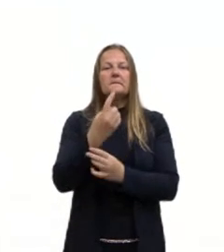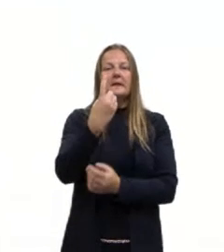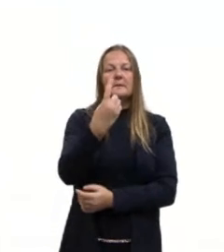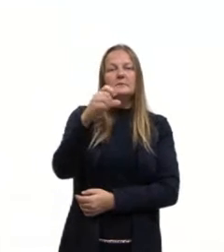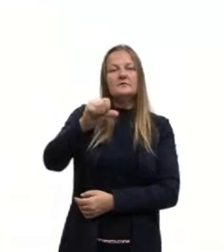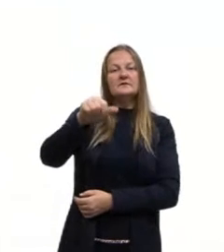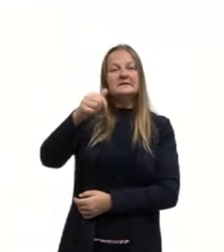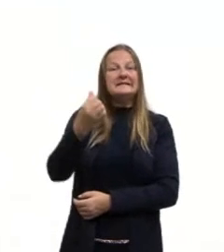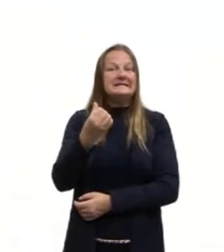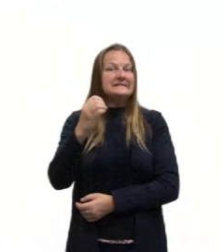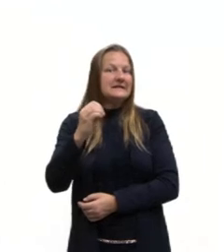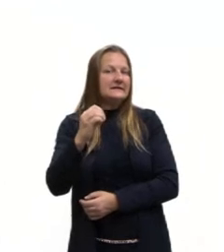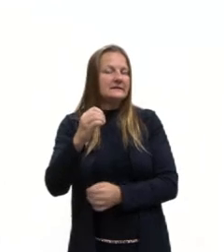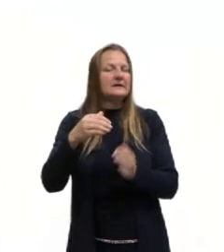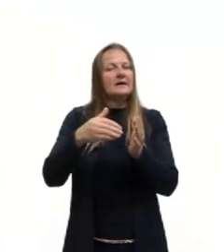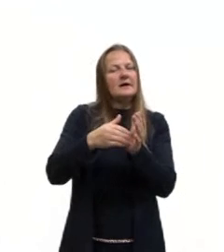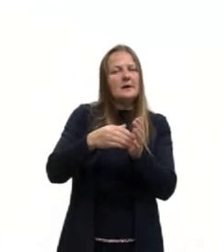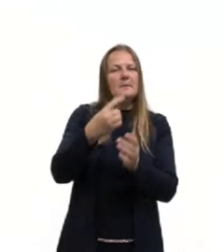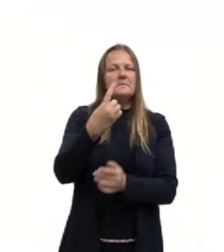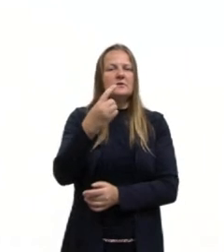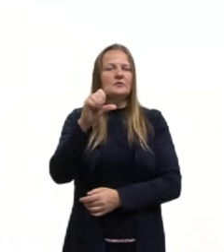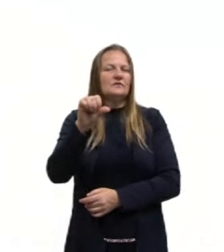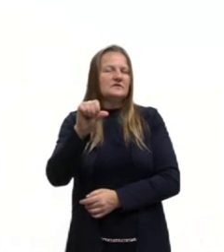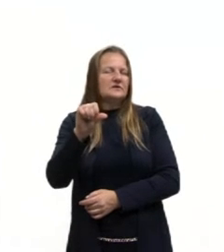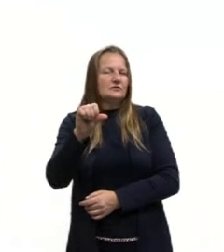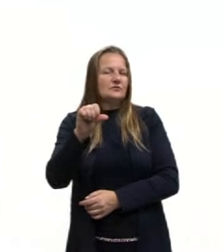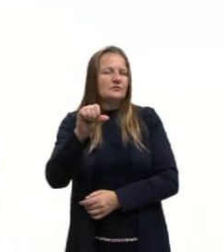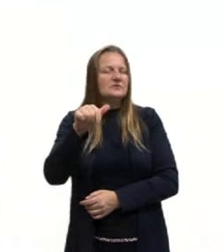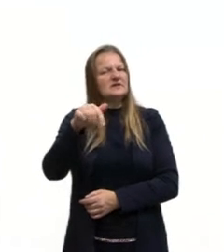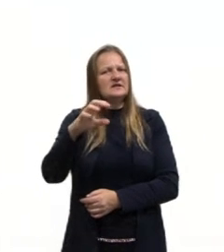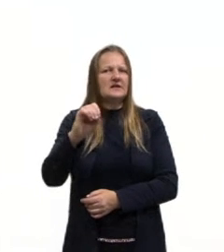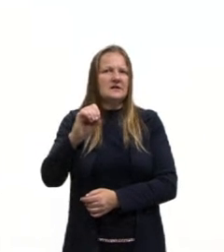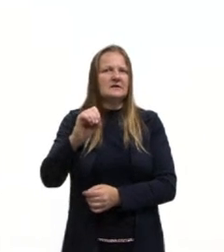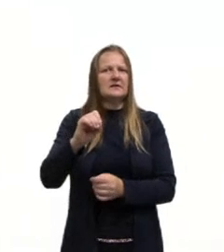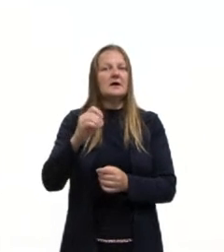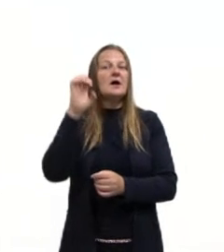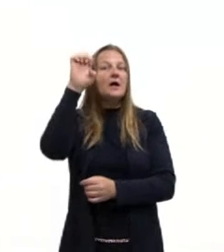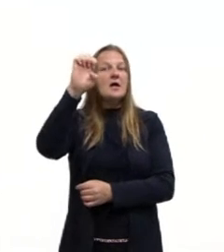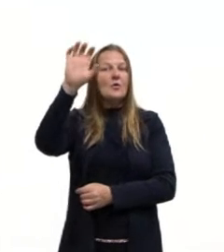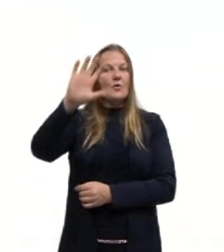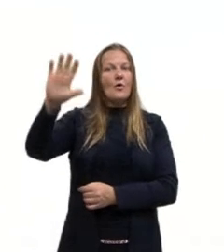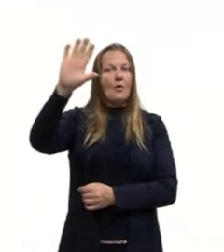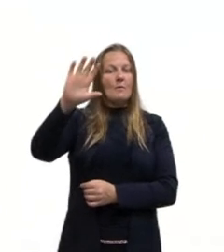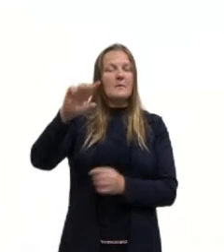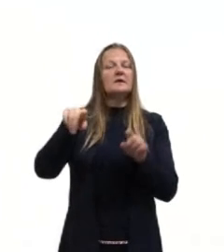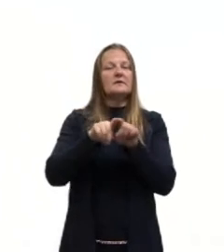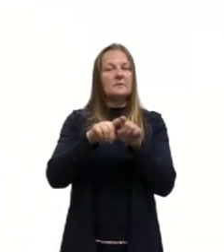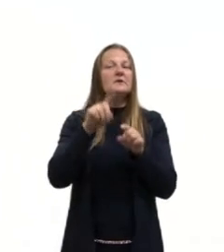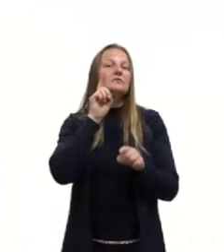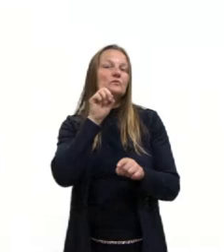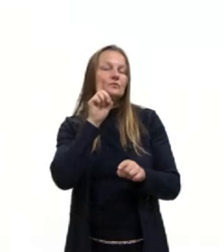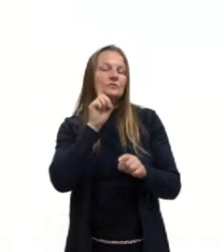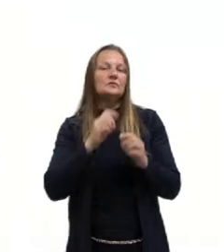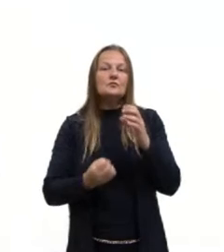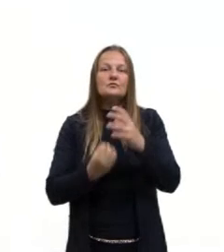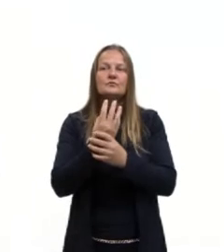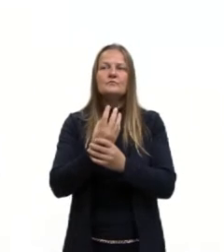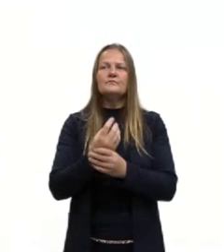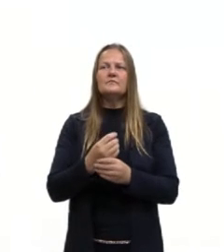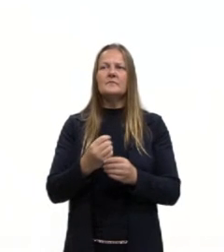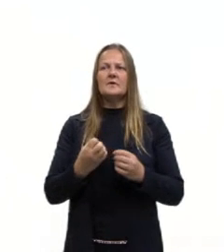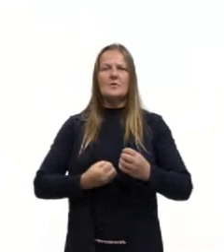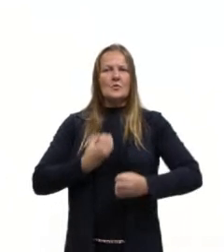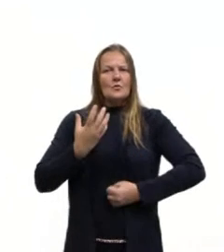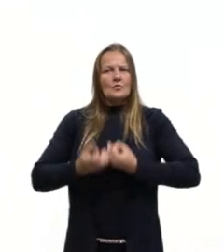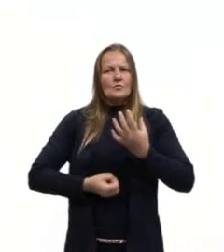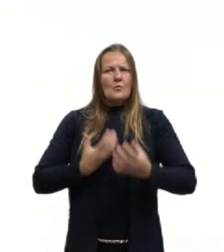60 e 70 na Europa e nos Estados Unidos. Como o próprio nome já indica, ela se trata de uma expressão